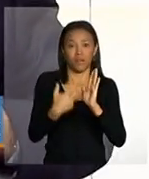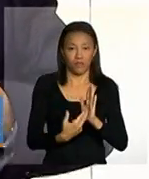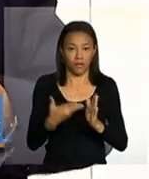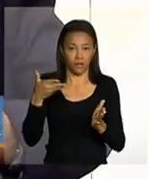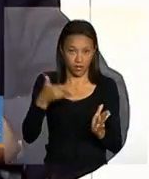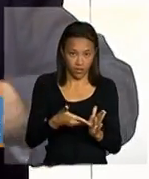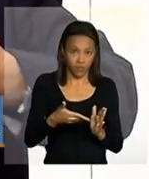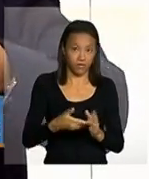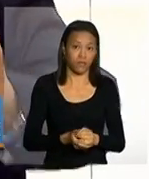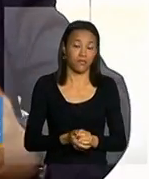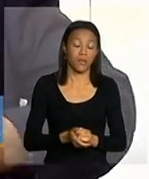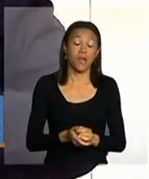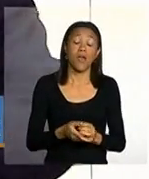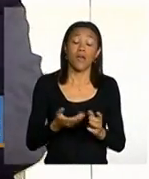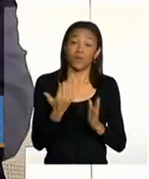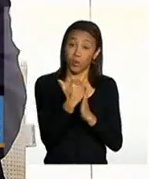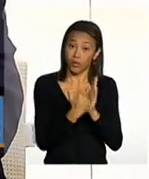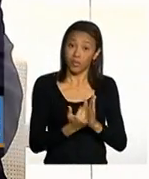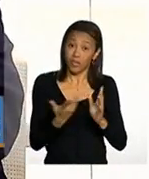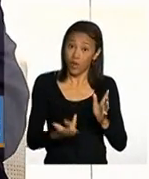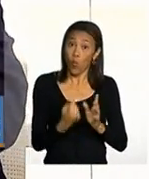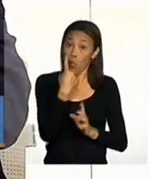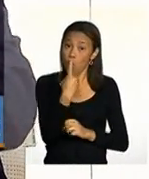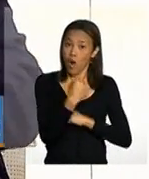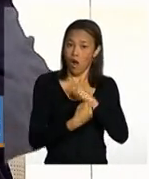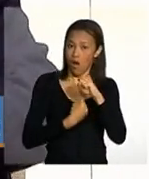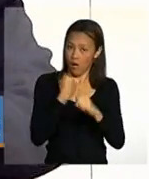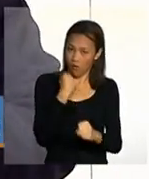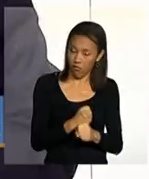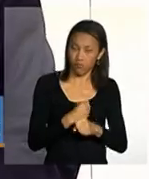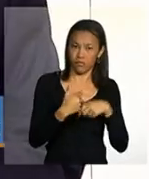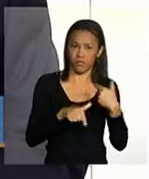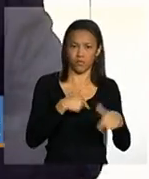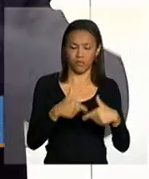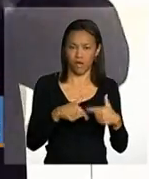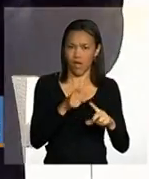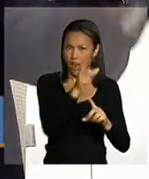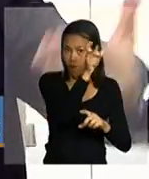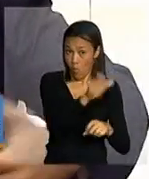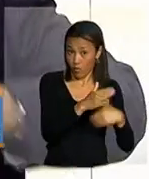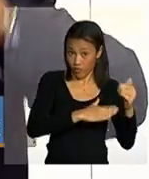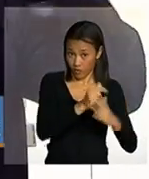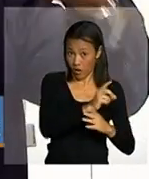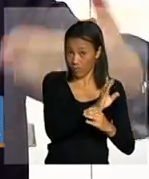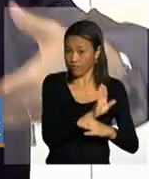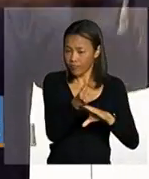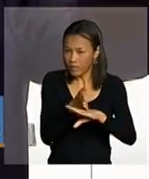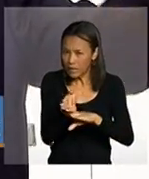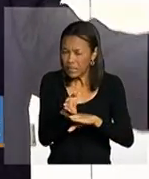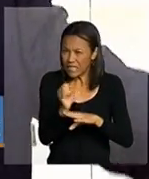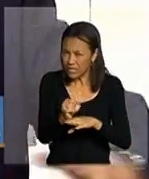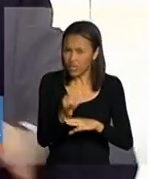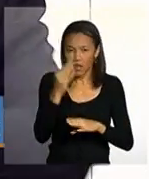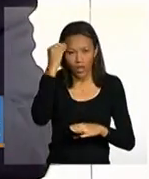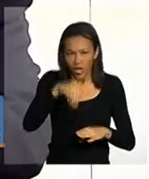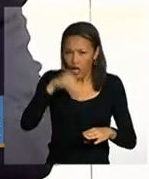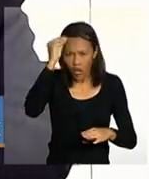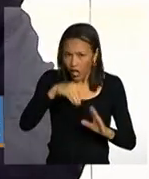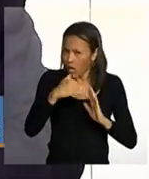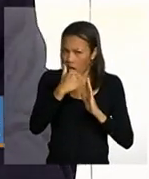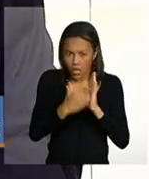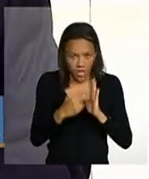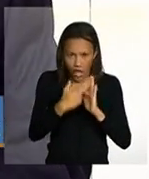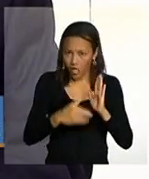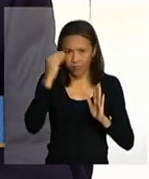A família estará passando pelo menos um ano de trabalho de acompanhamento familiar e se depois continuar a descumprir aí sim que